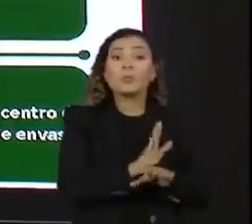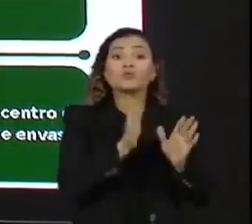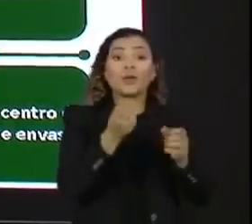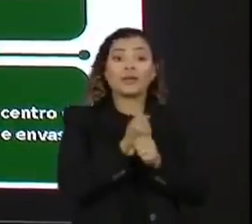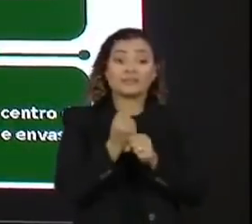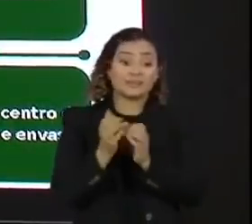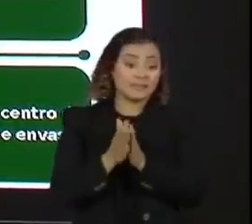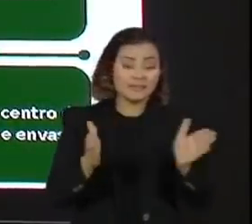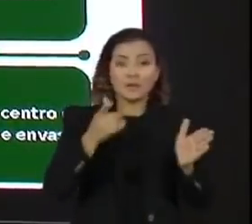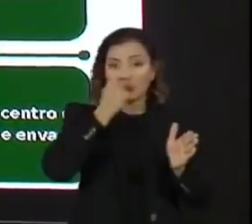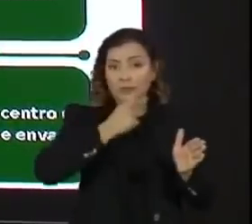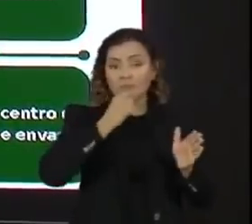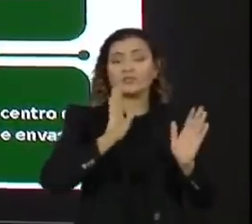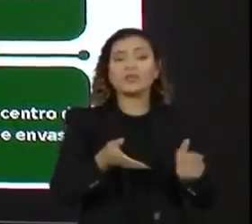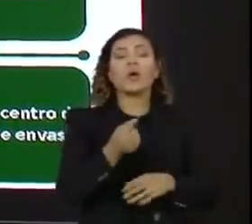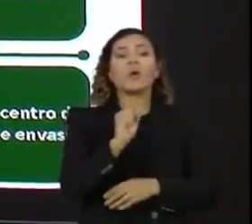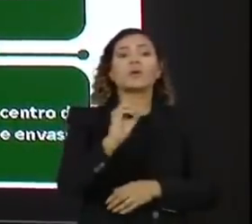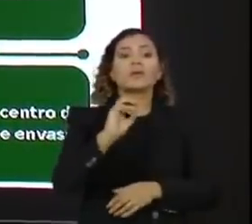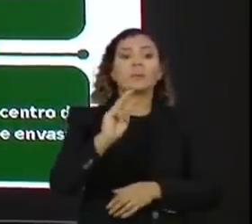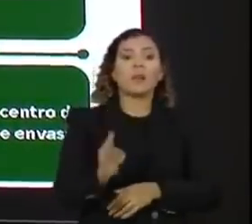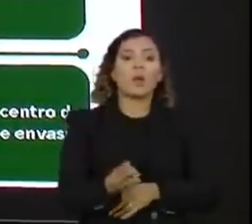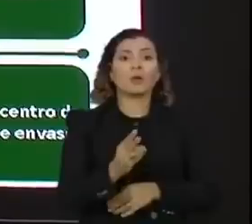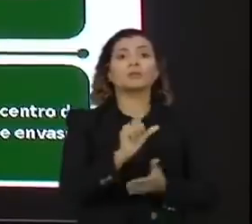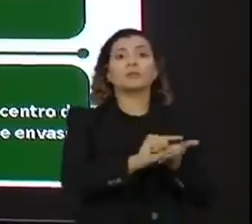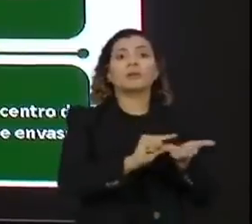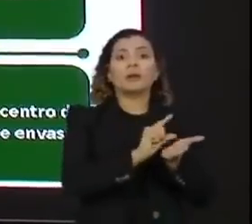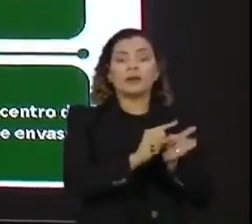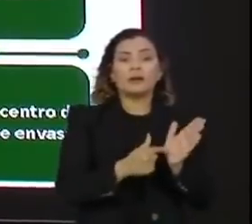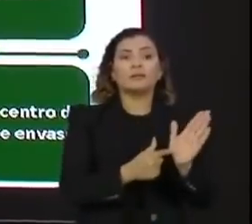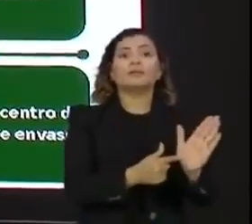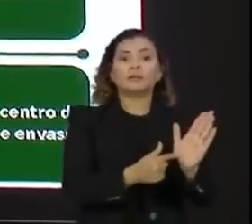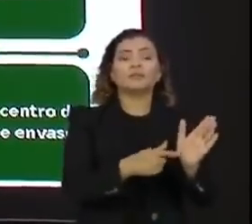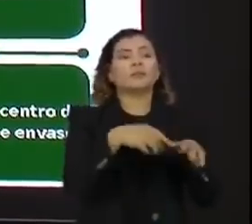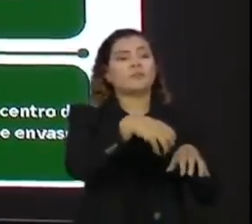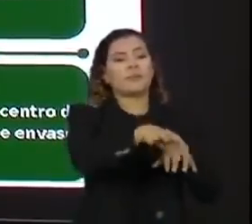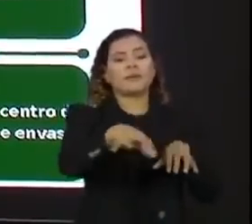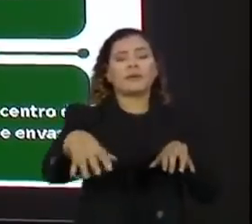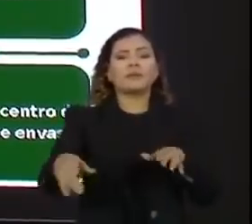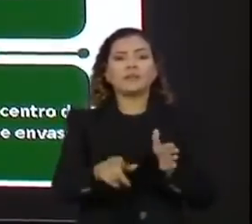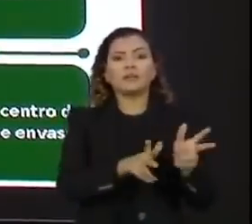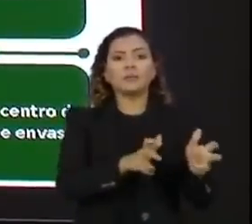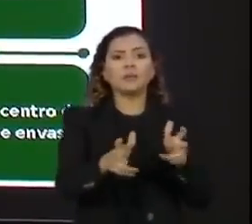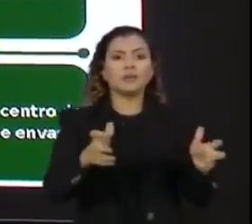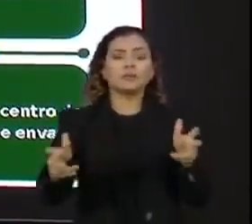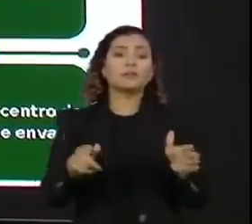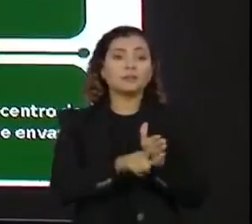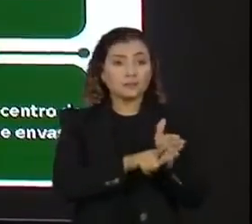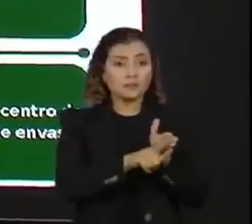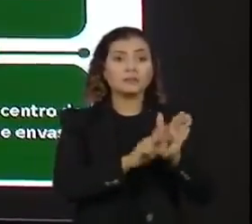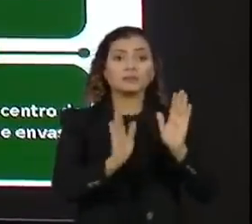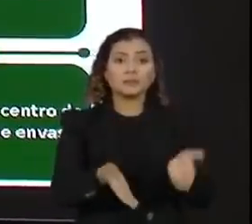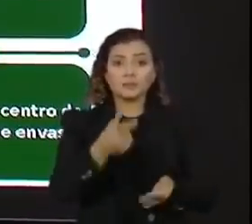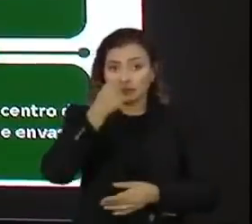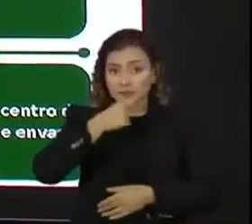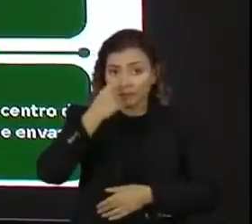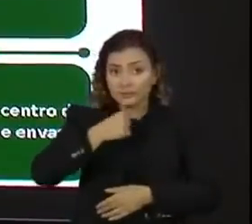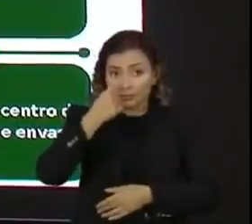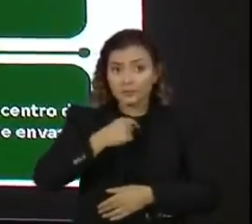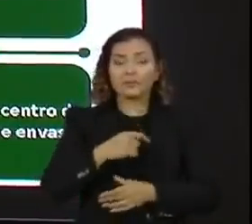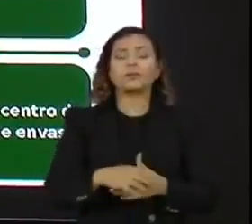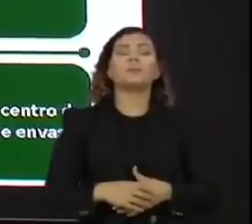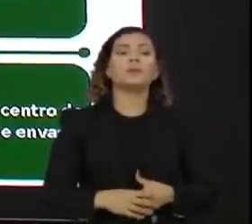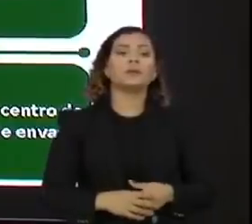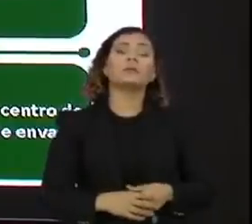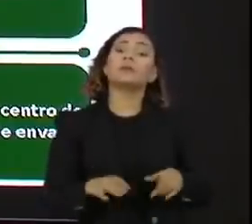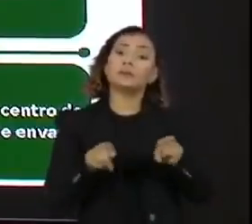gripe esse ano com entrega de mais de 80 milhões, produção de mais de 80 milhões de doses. E, portanto, a fábrica, nesse momento, totalmente disponível